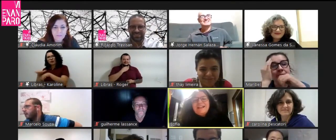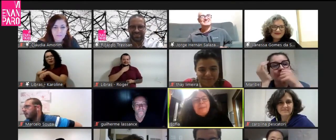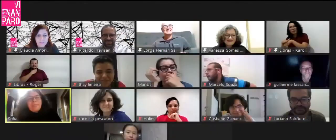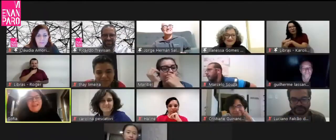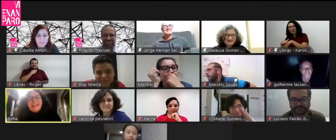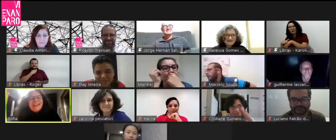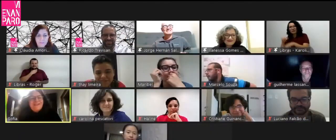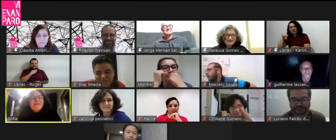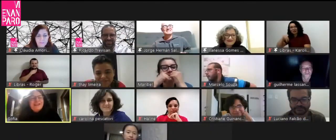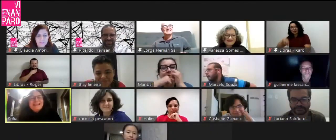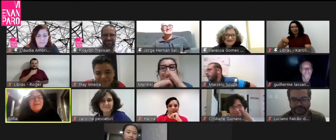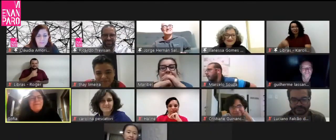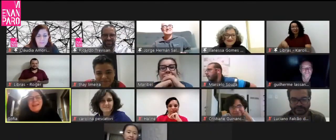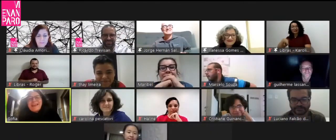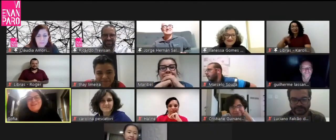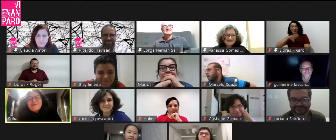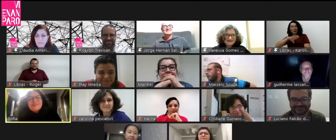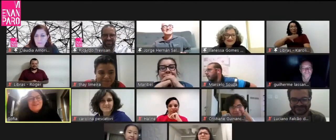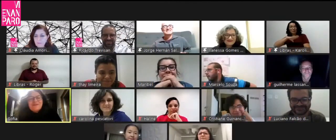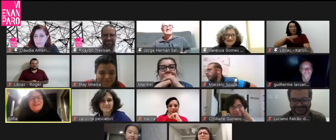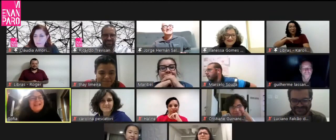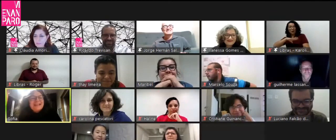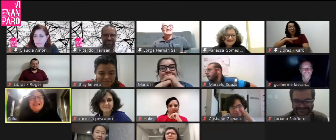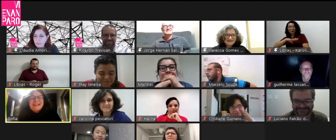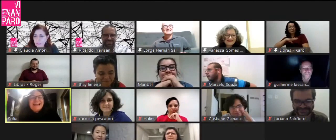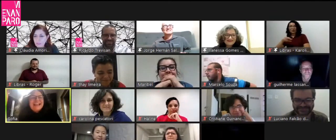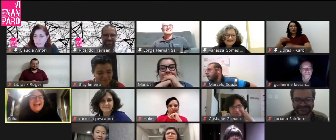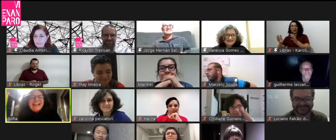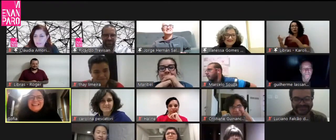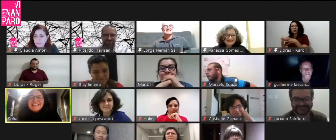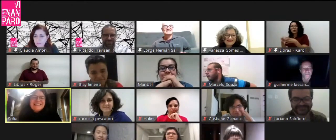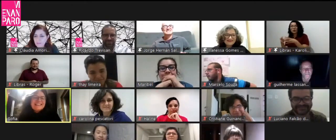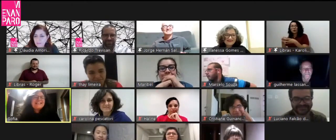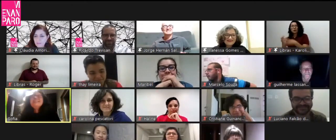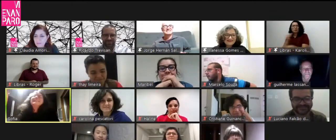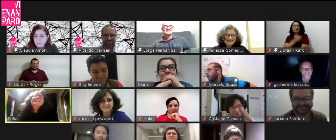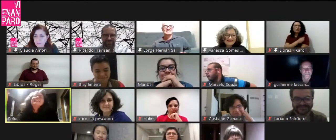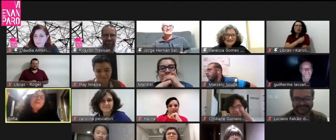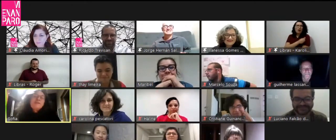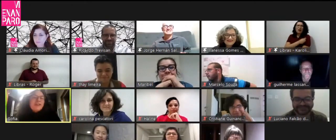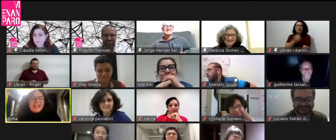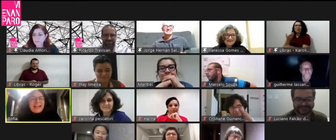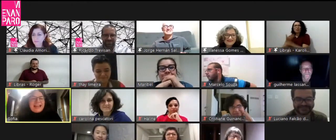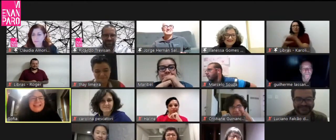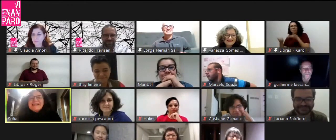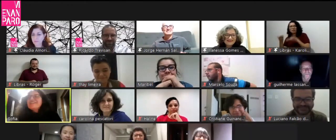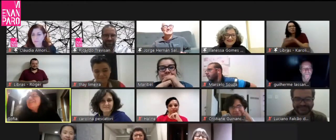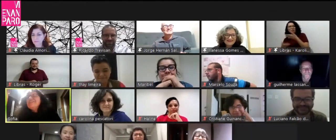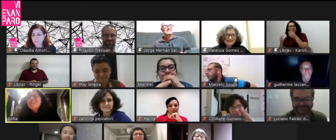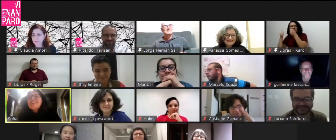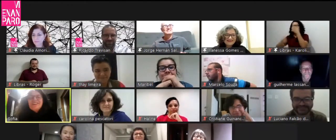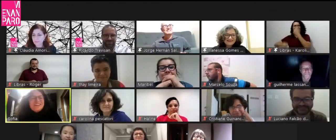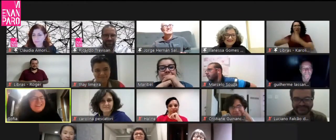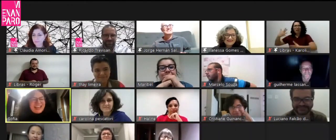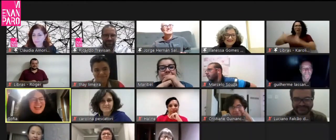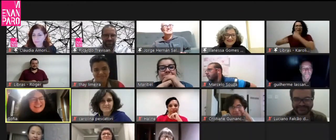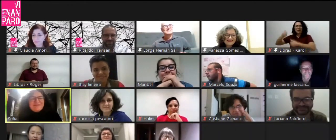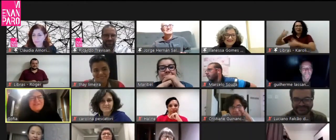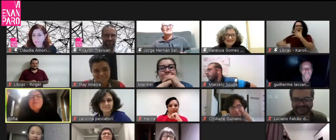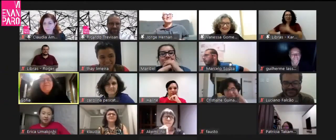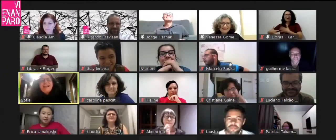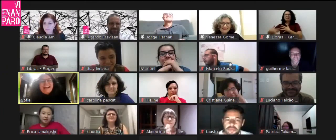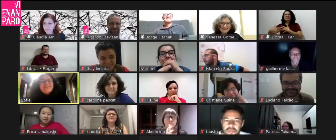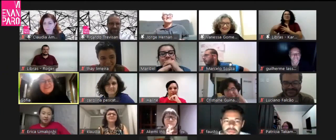Portugal, eu falando em métodos e colocando a canalha de 16 anos para falar e eles não questionam